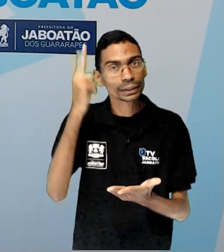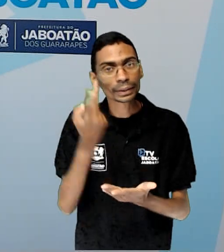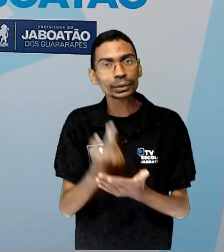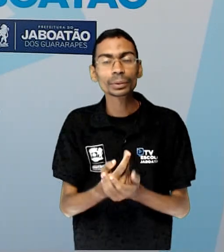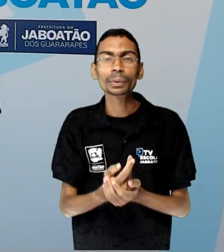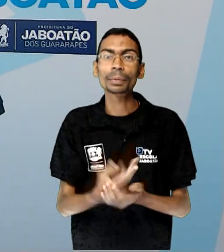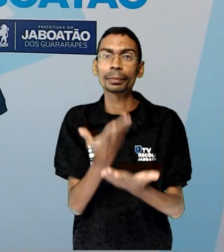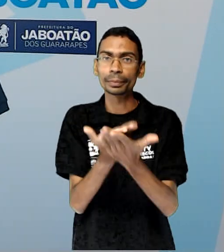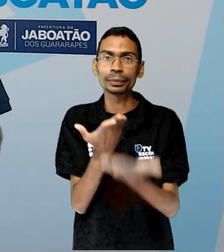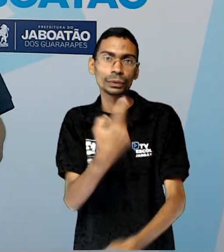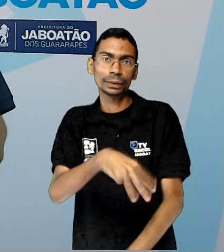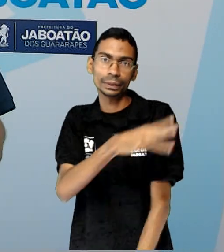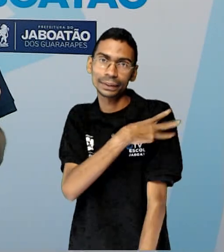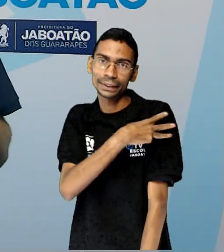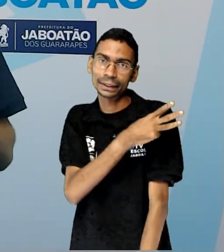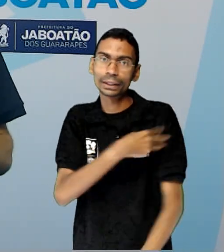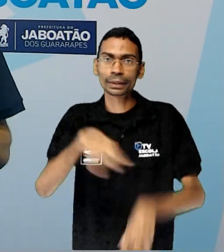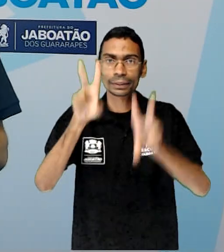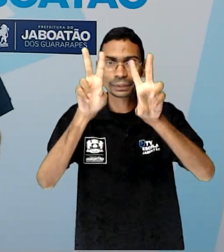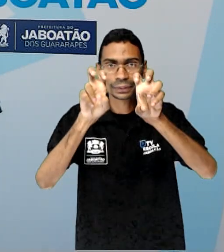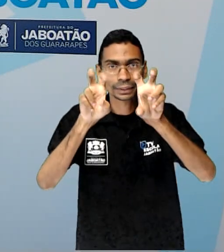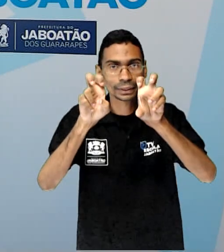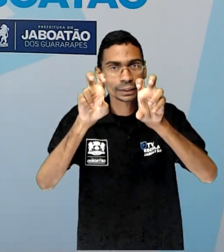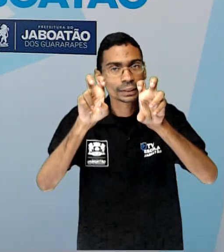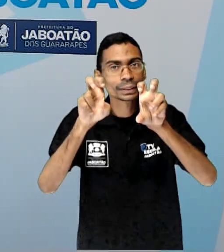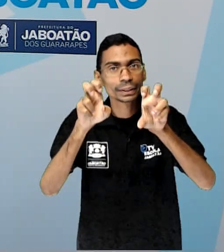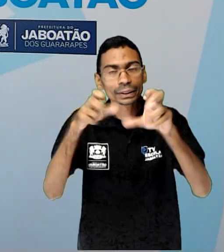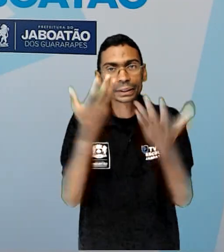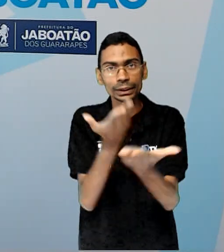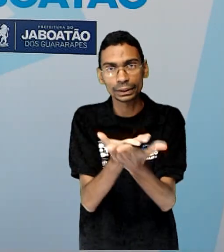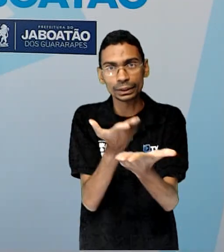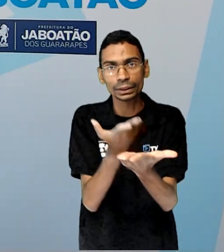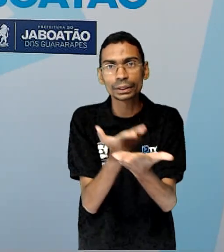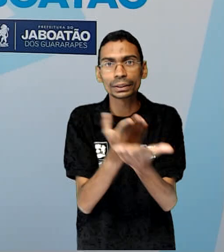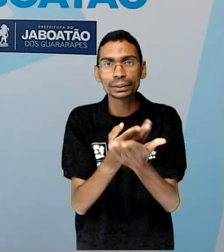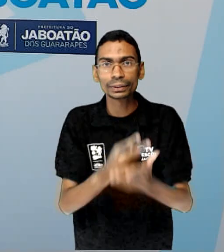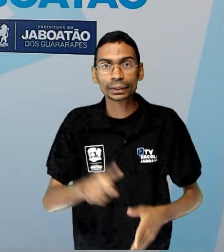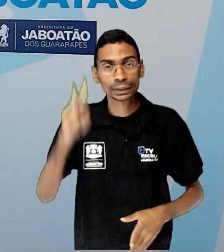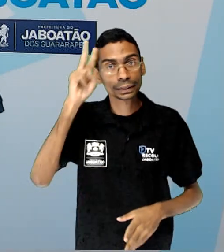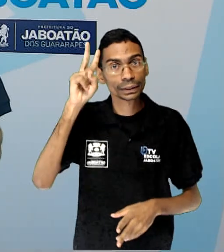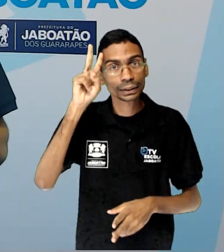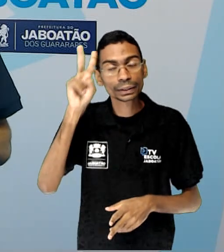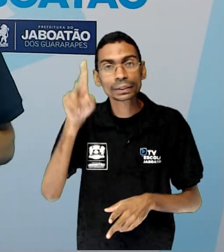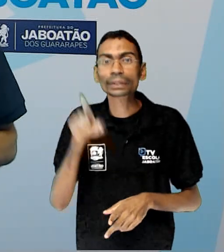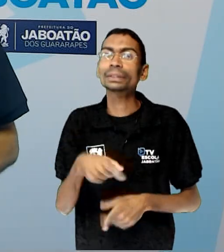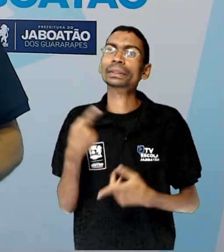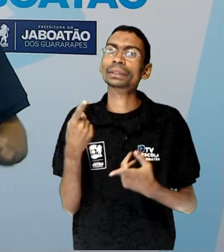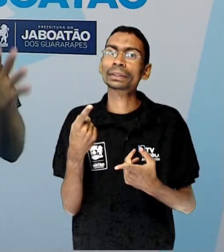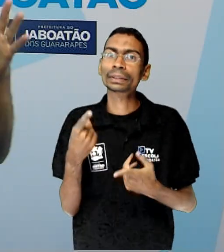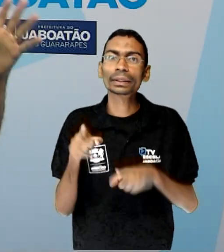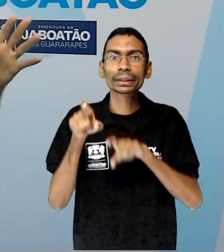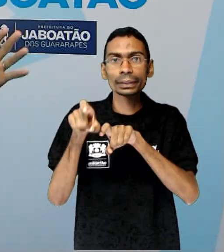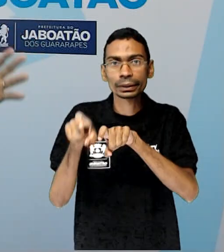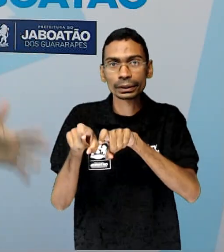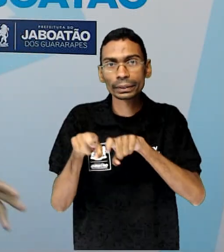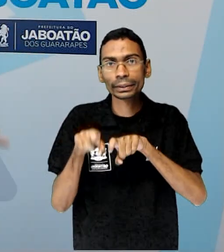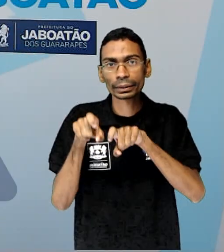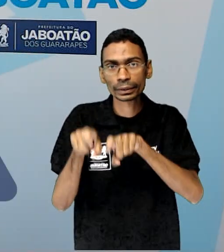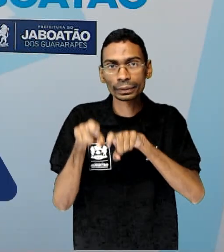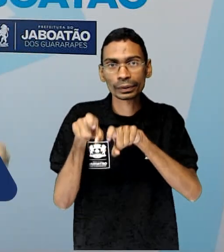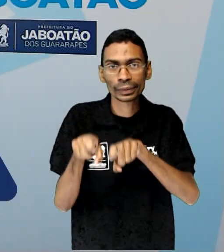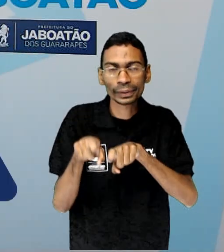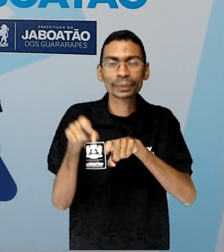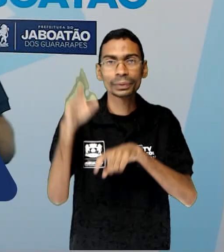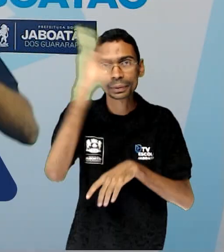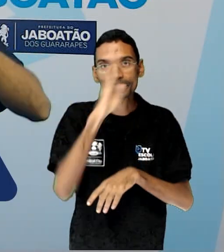terceiro ano e o tema dessa aula é a história da pecuária no Brasil. Prepara teu material, teu